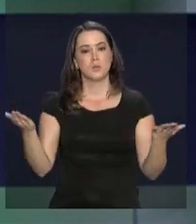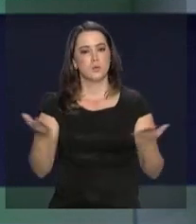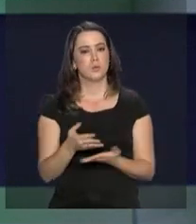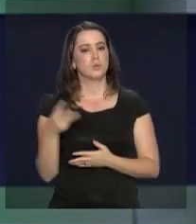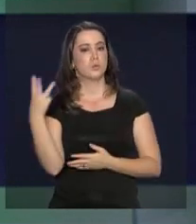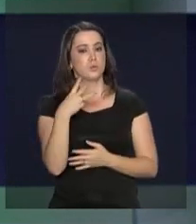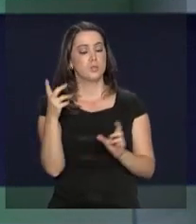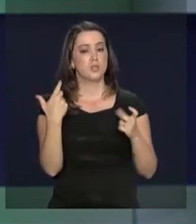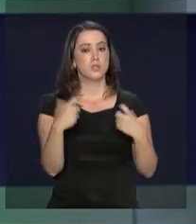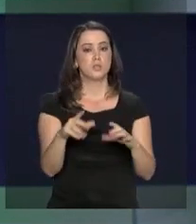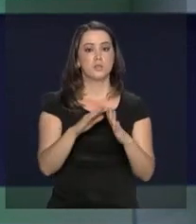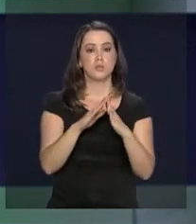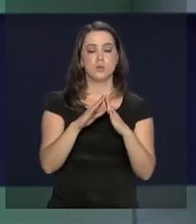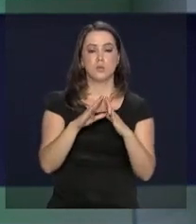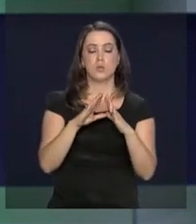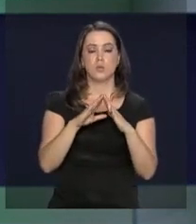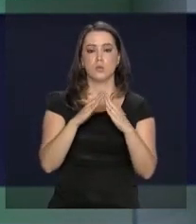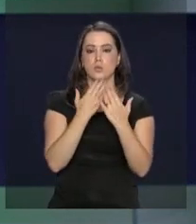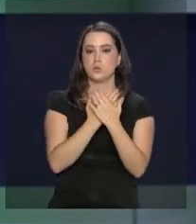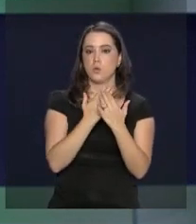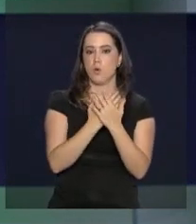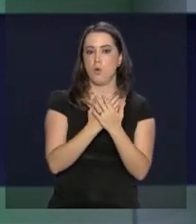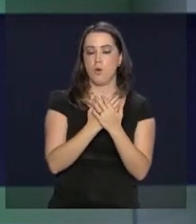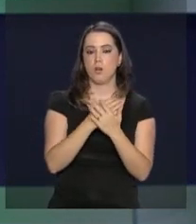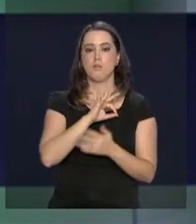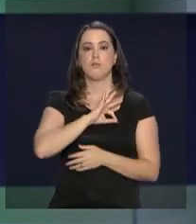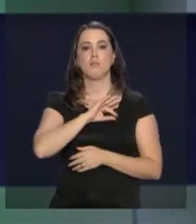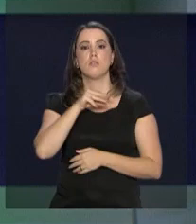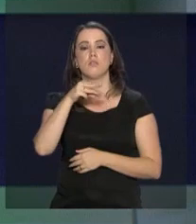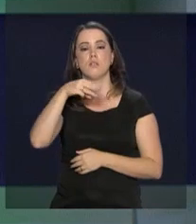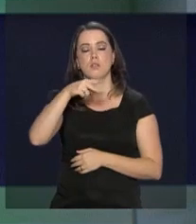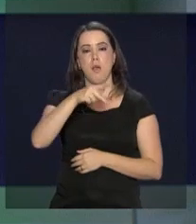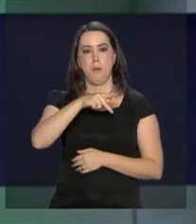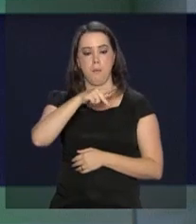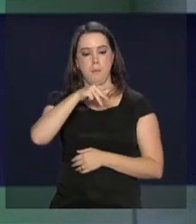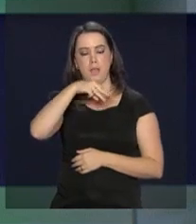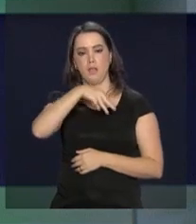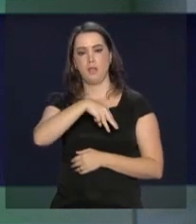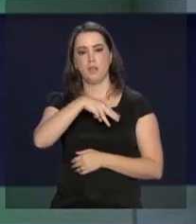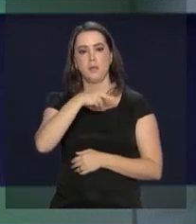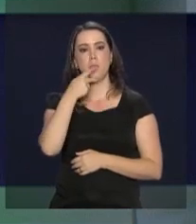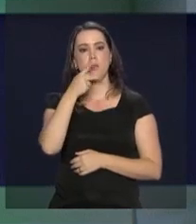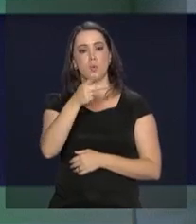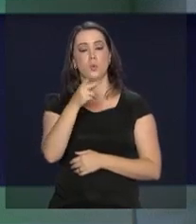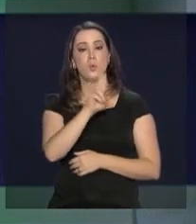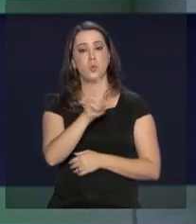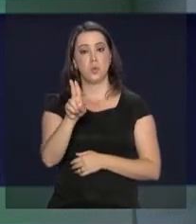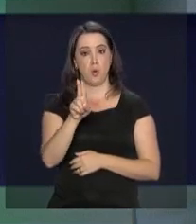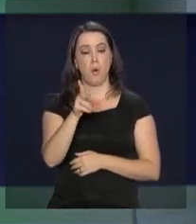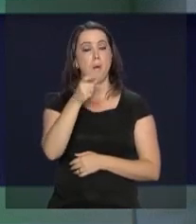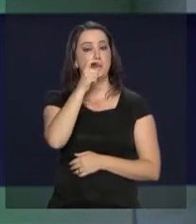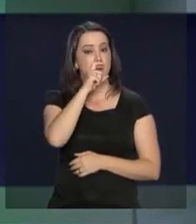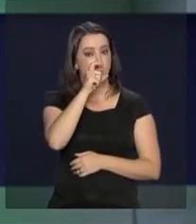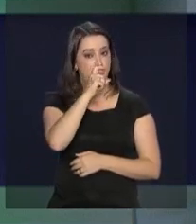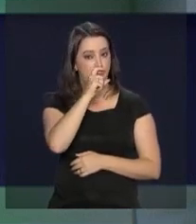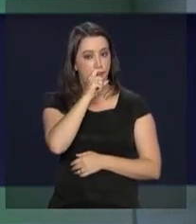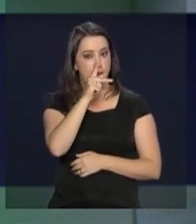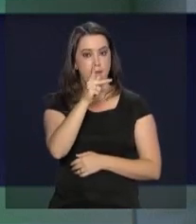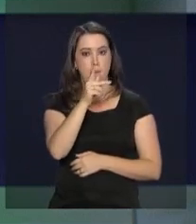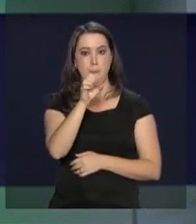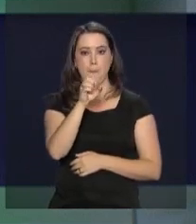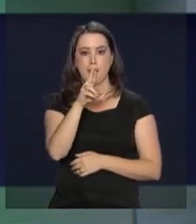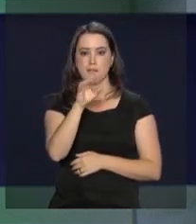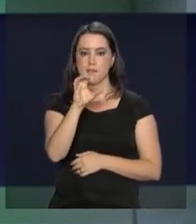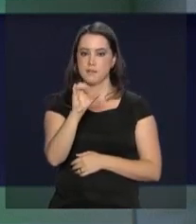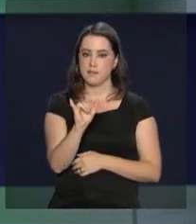3º Colégio da Polícia Militar do Rio de Janeiro. A instituição recebeu o nome de Percy Geraldo Bolsonaro, em homenagem ao pai